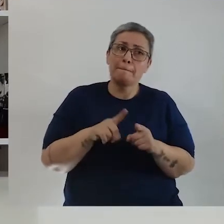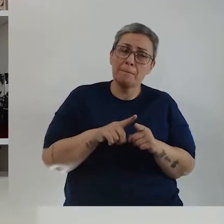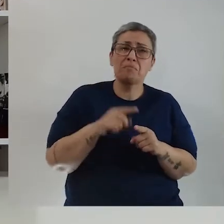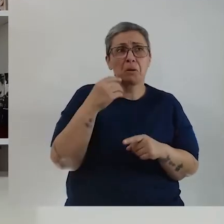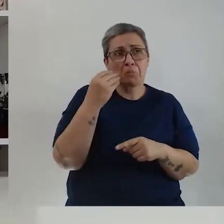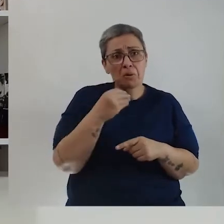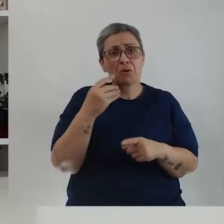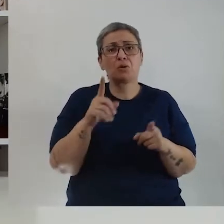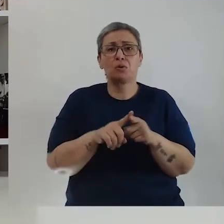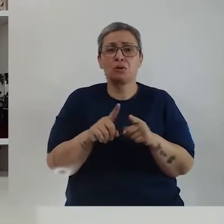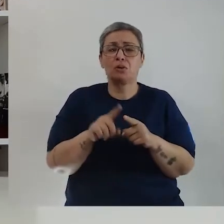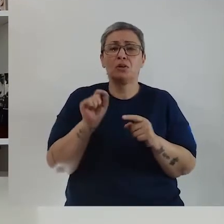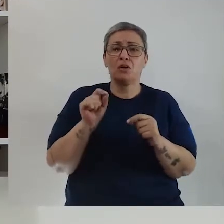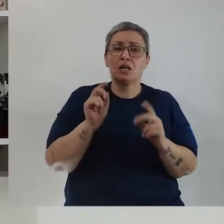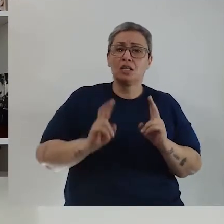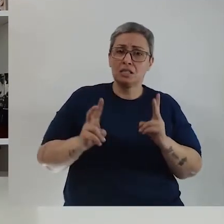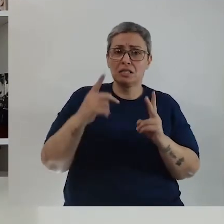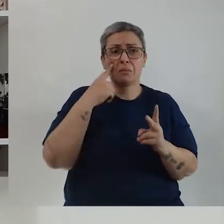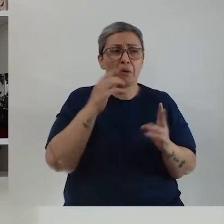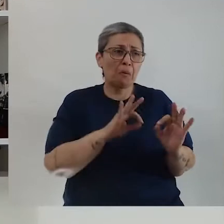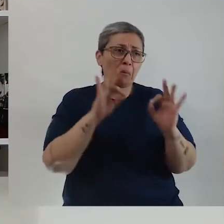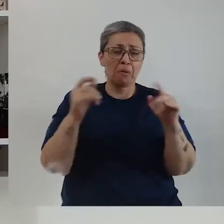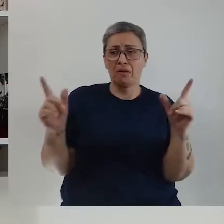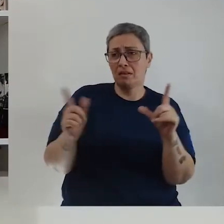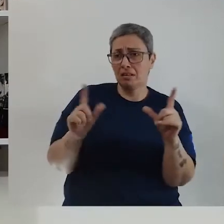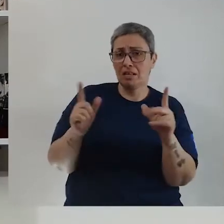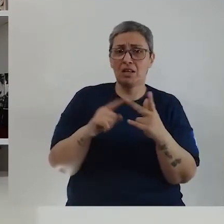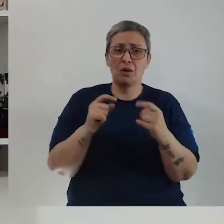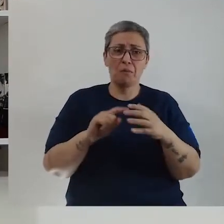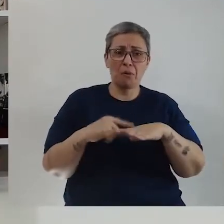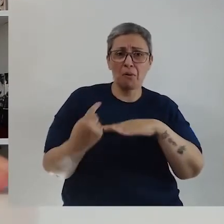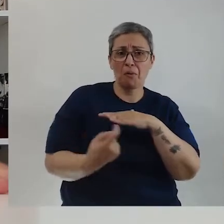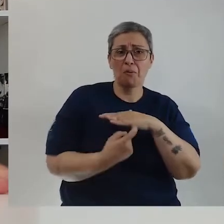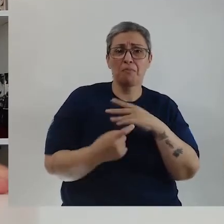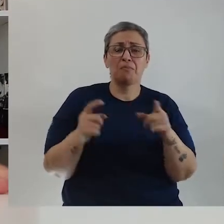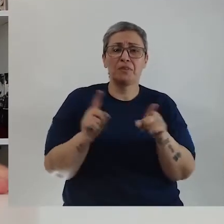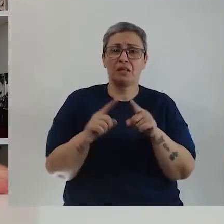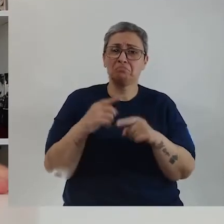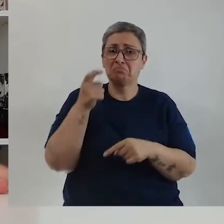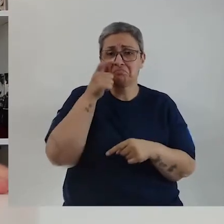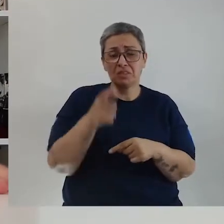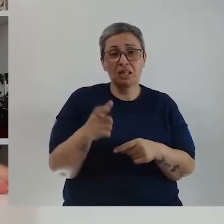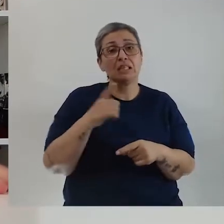Dubai eu gostei. É uma experiência que a gente sempre vê na televisão, nas mídias. É bem interessante.